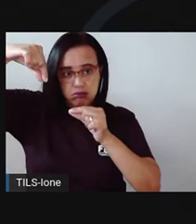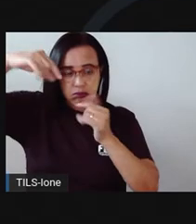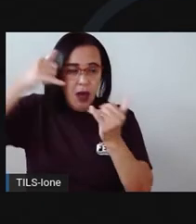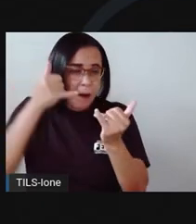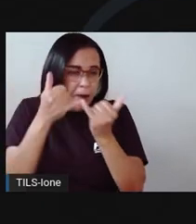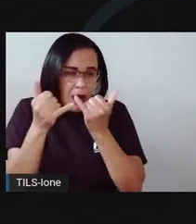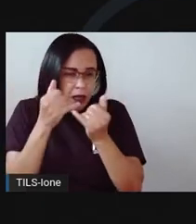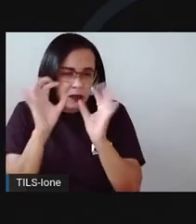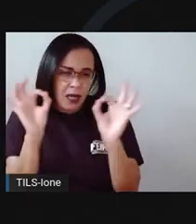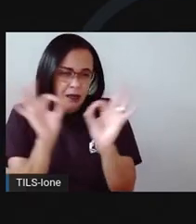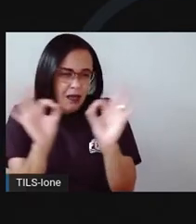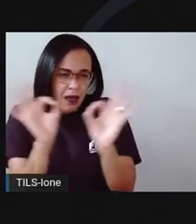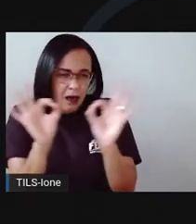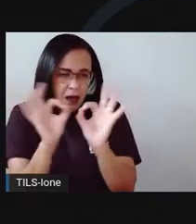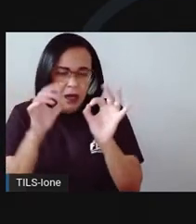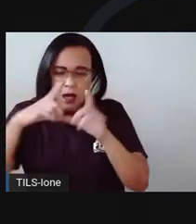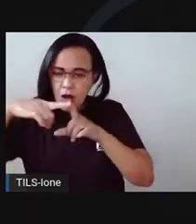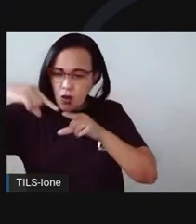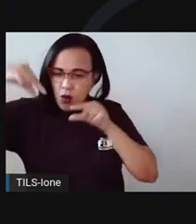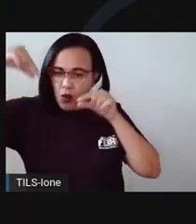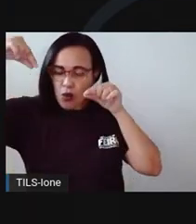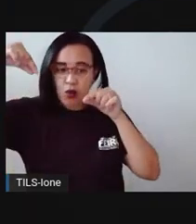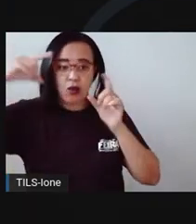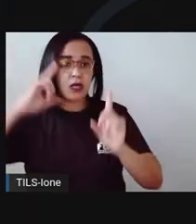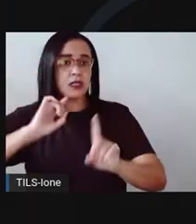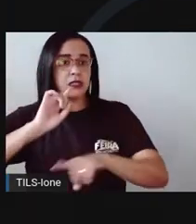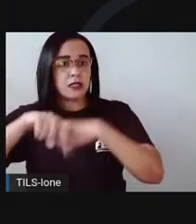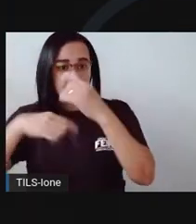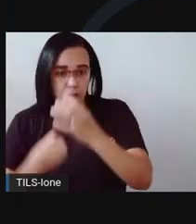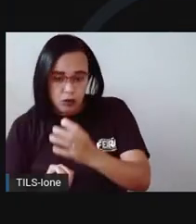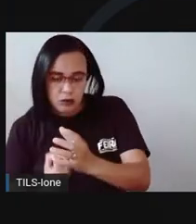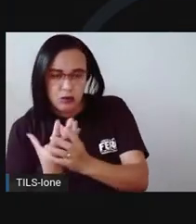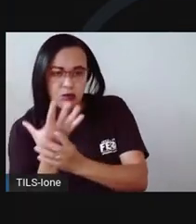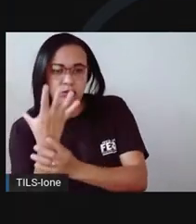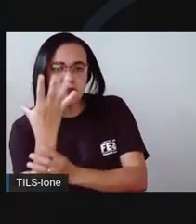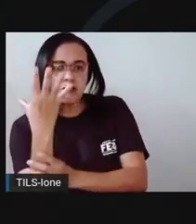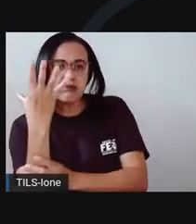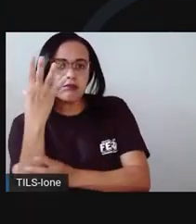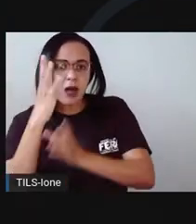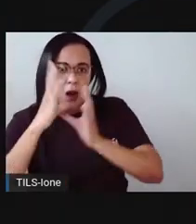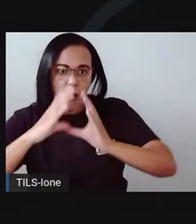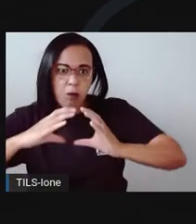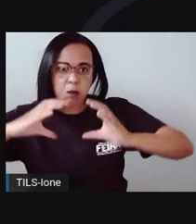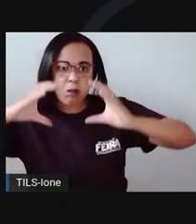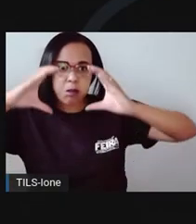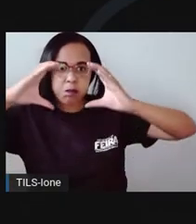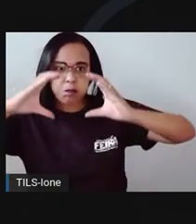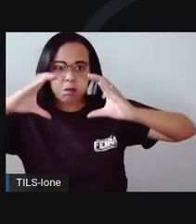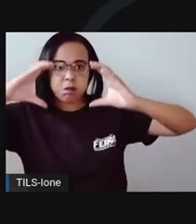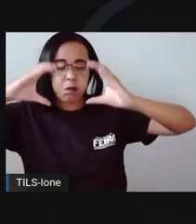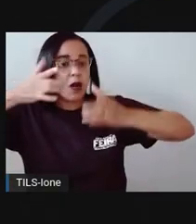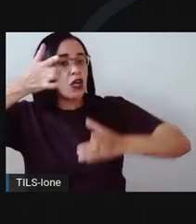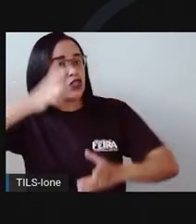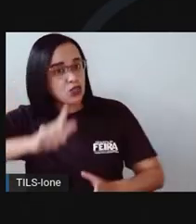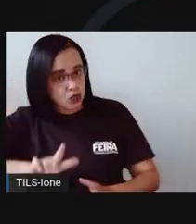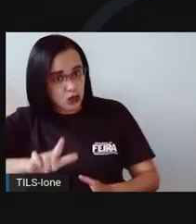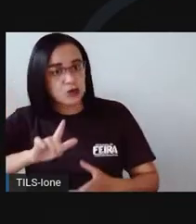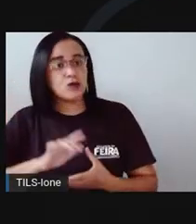lua. Depois, começava a surgir novamente e ia crescendo até ficar cheia novamente.